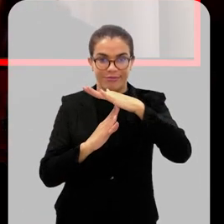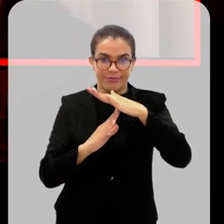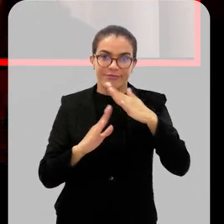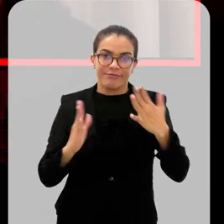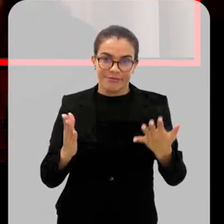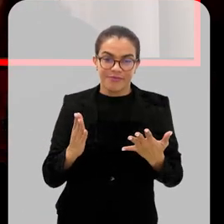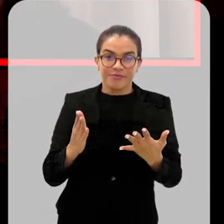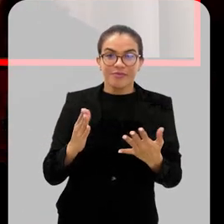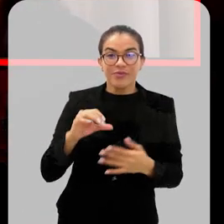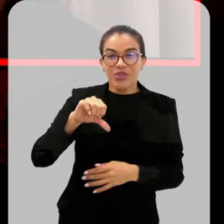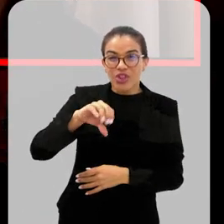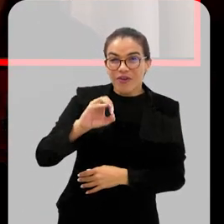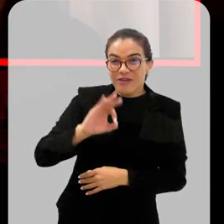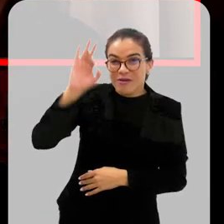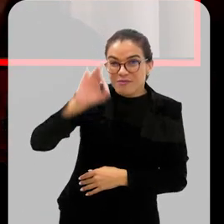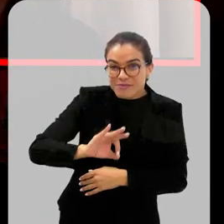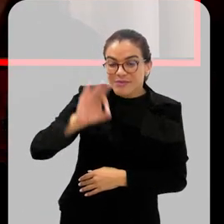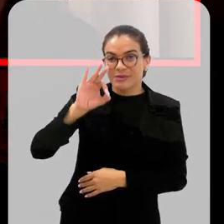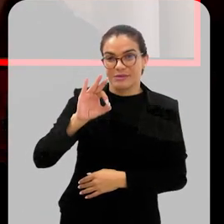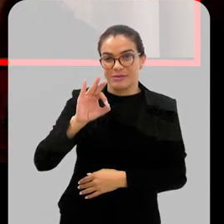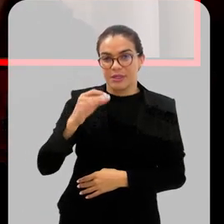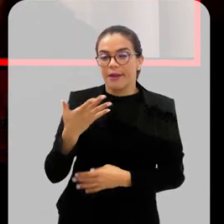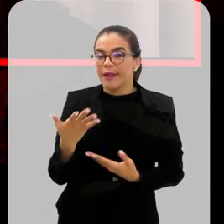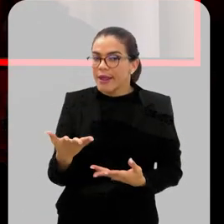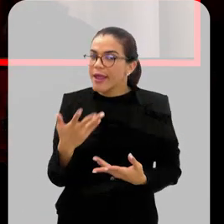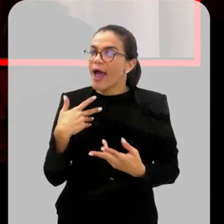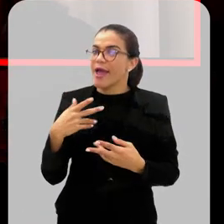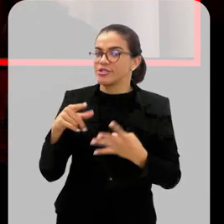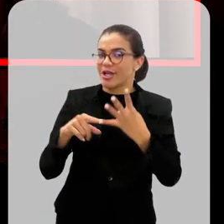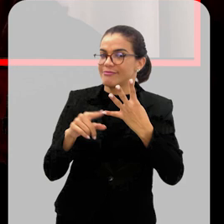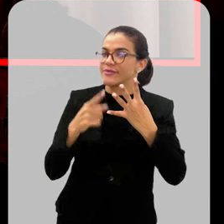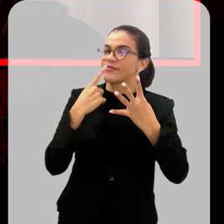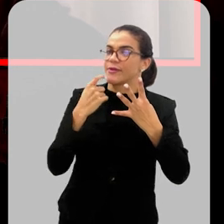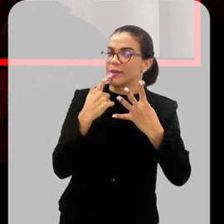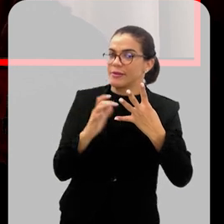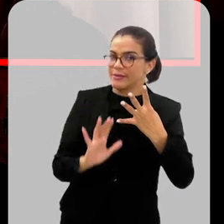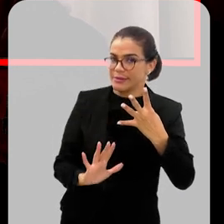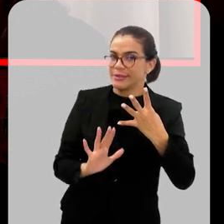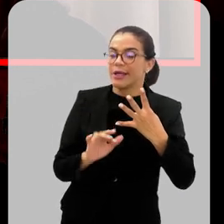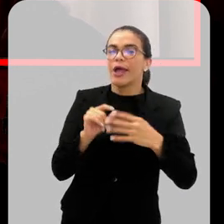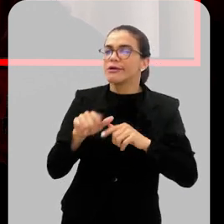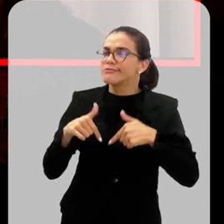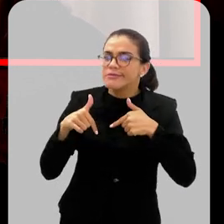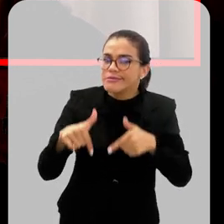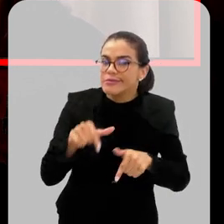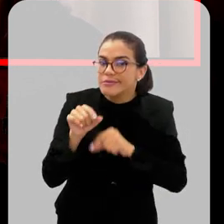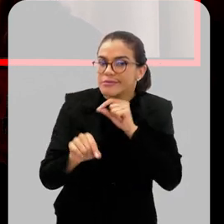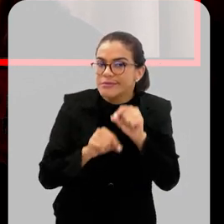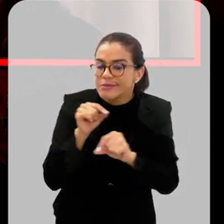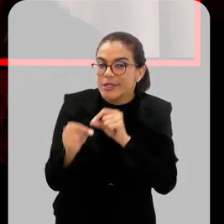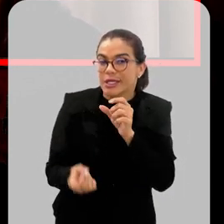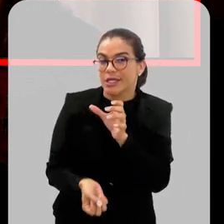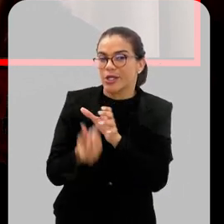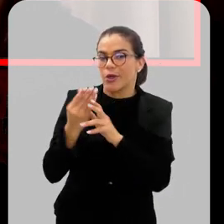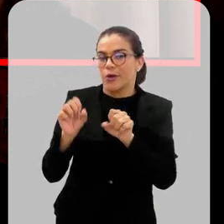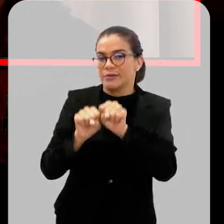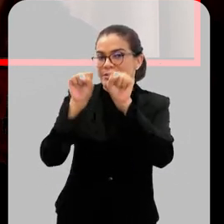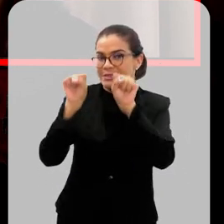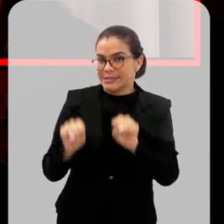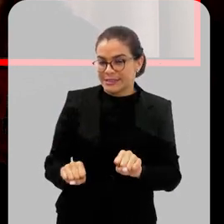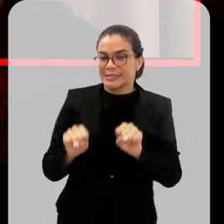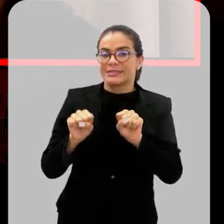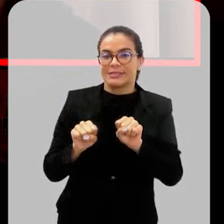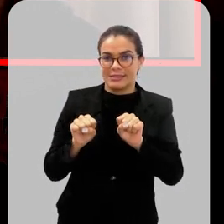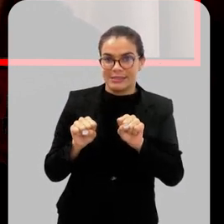está acima do que a gente viu em 90% das vezes. Então, aí a gente acende o alerta vermelho. E é isso que a gente faz. A gente criou um